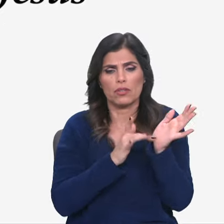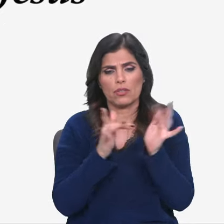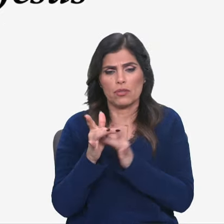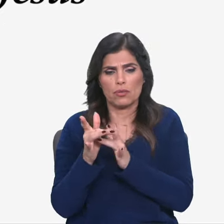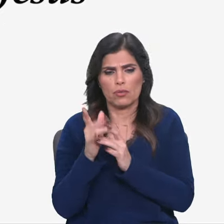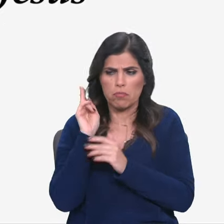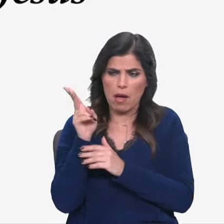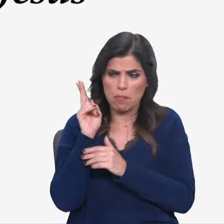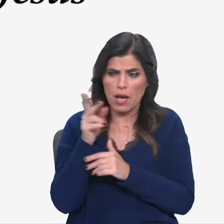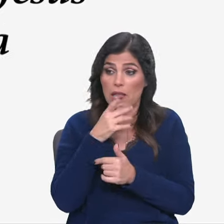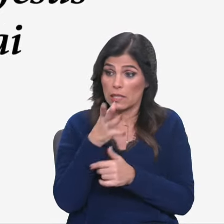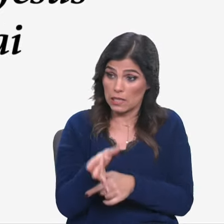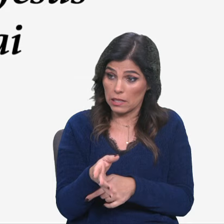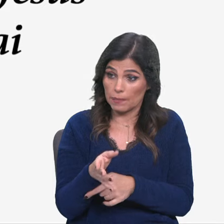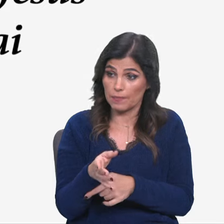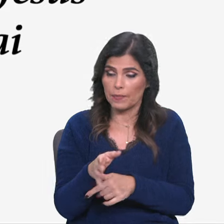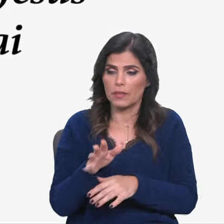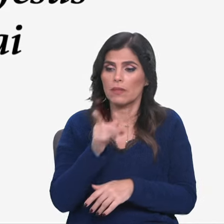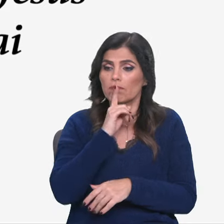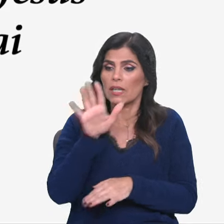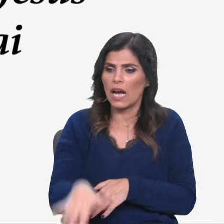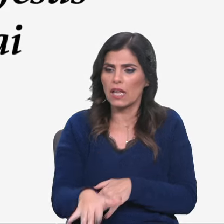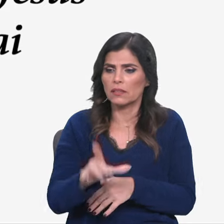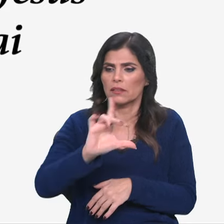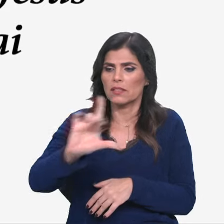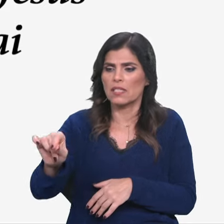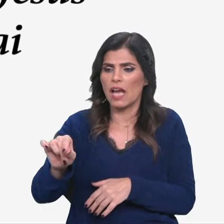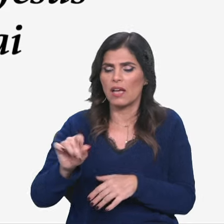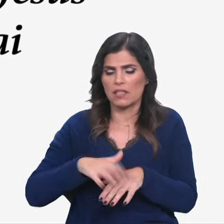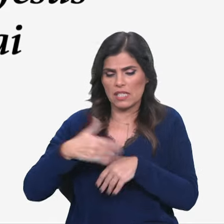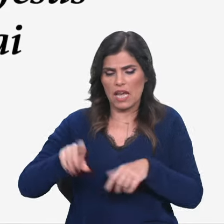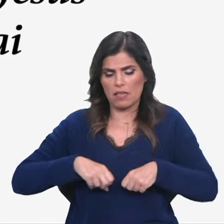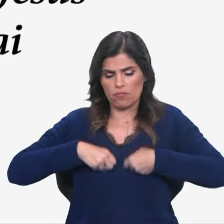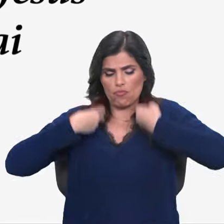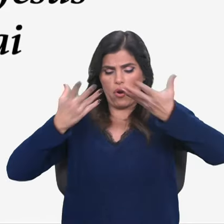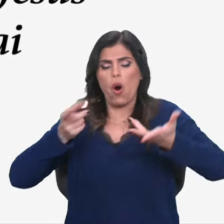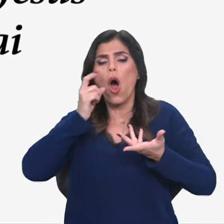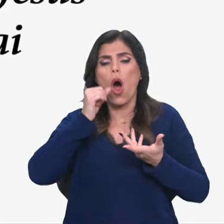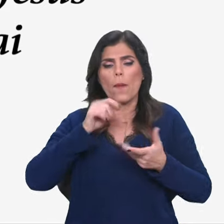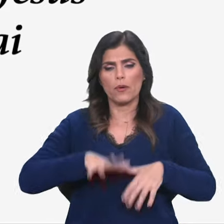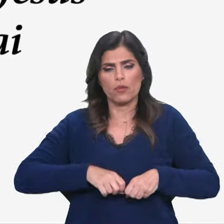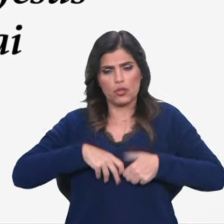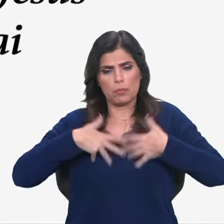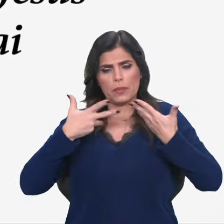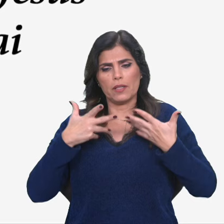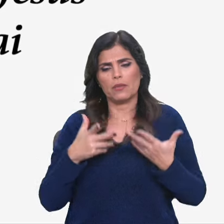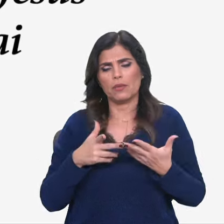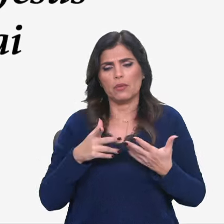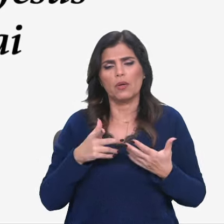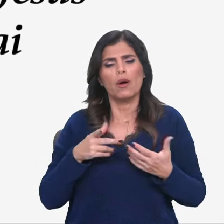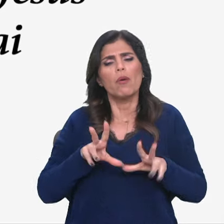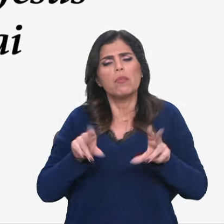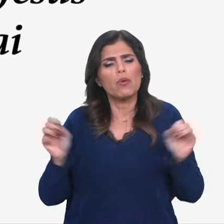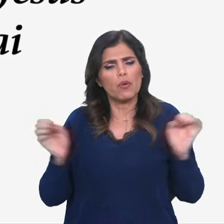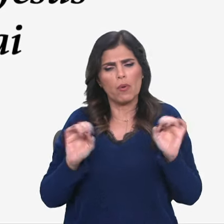repreendeu-o, dizendo, cala-te e sai desse homem. O espírito impuro, agitando-o